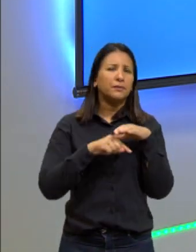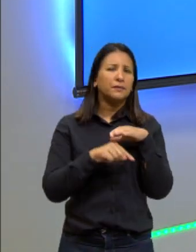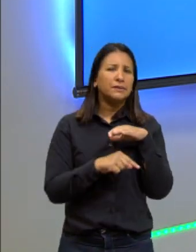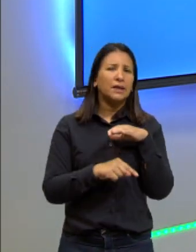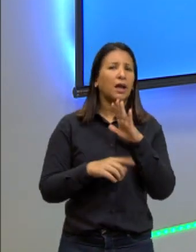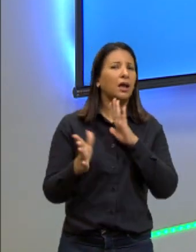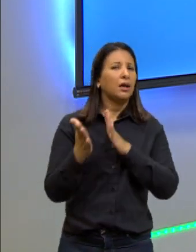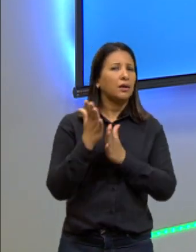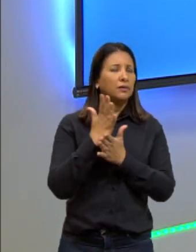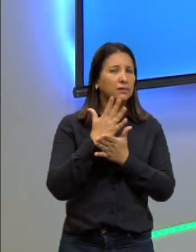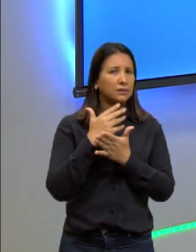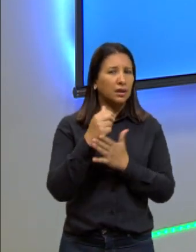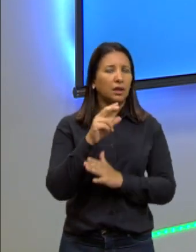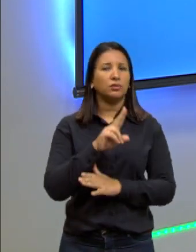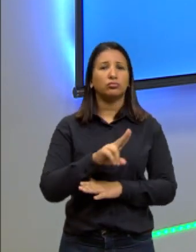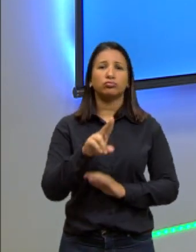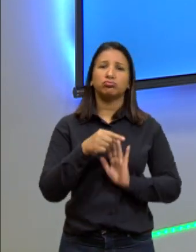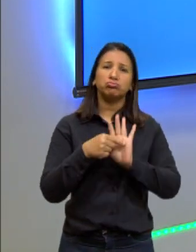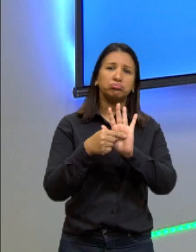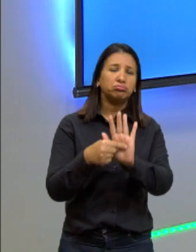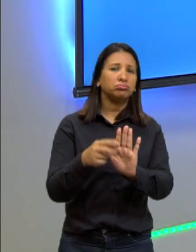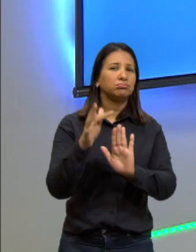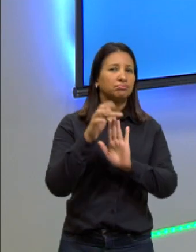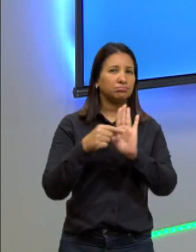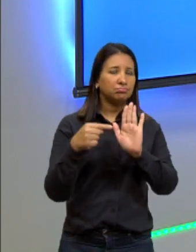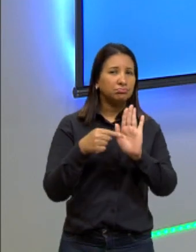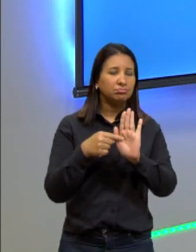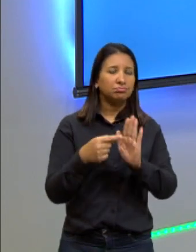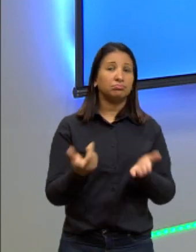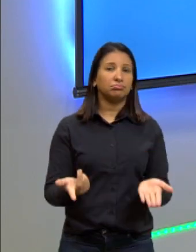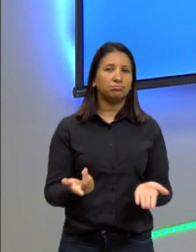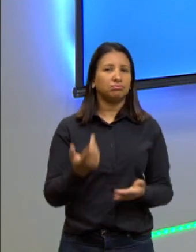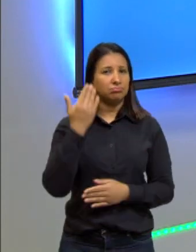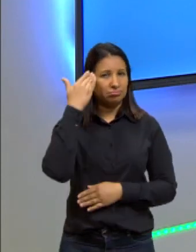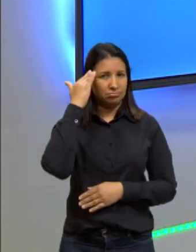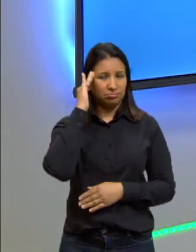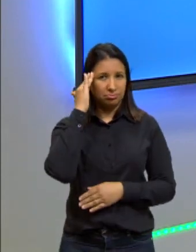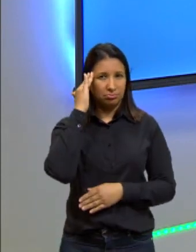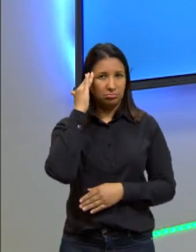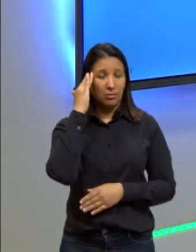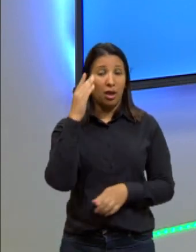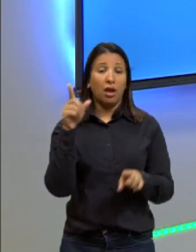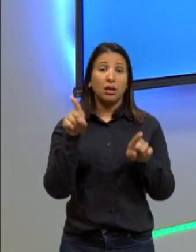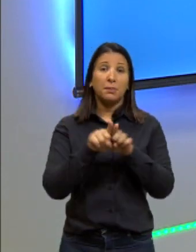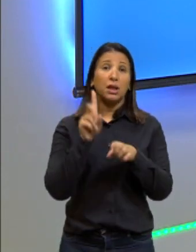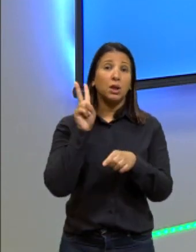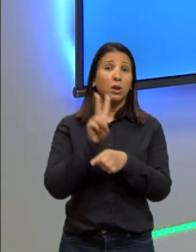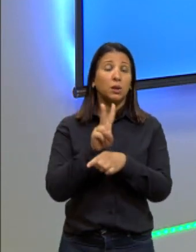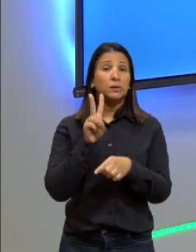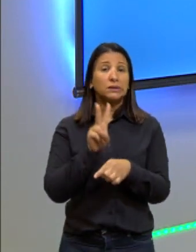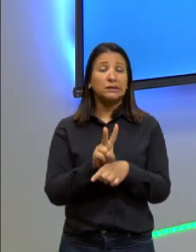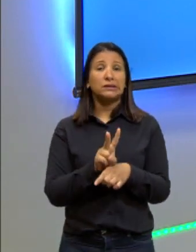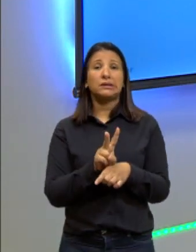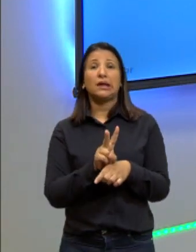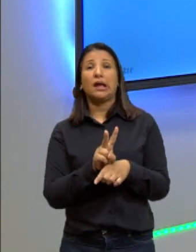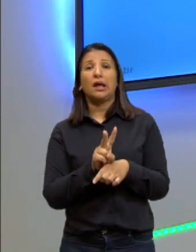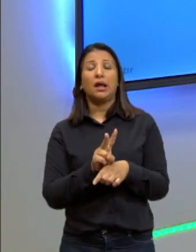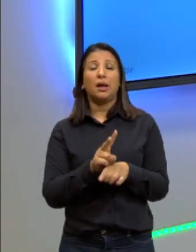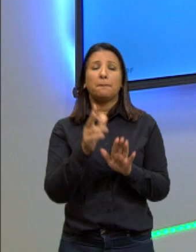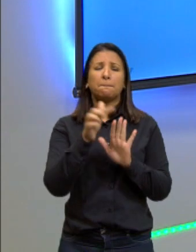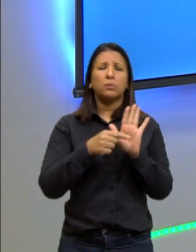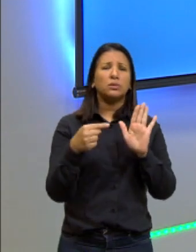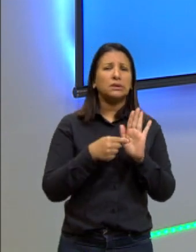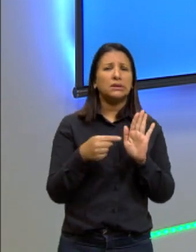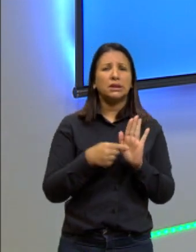os dados que estão no nosso texto. Entenderam? E cuidar muito para que o nosso texto